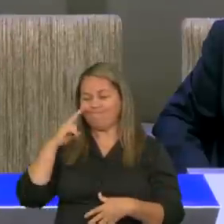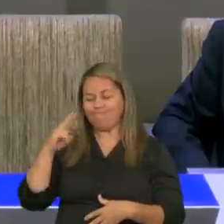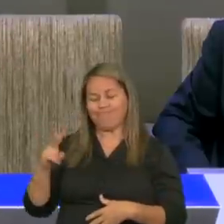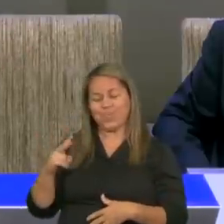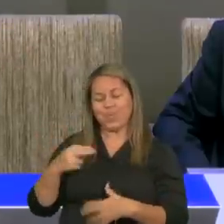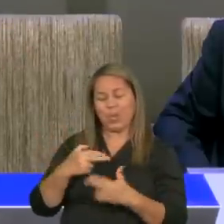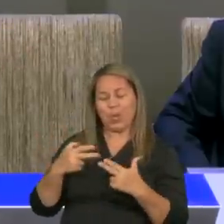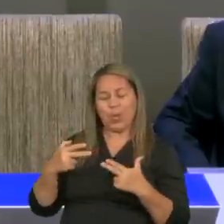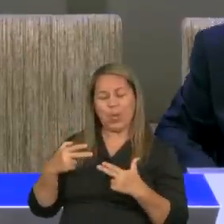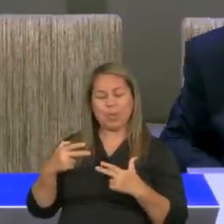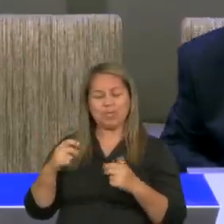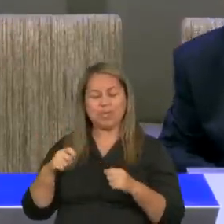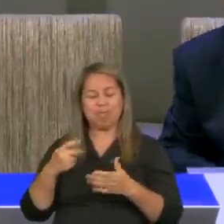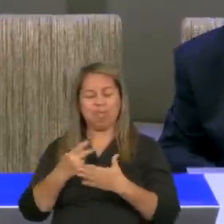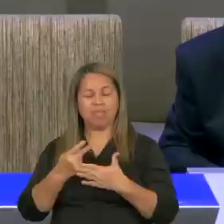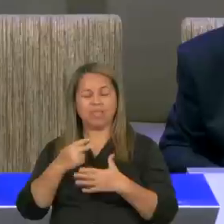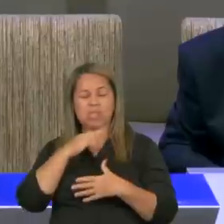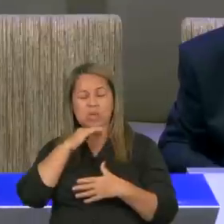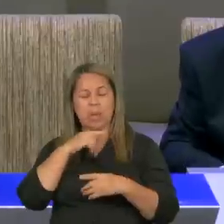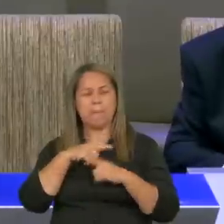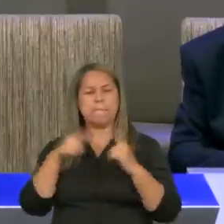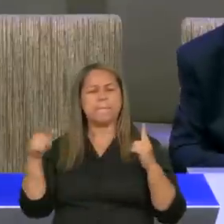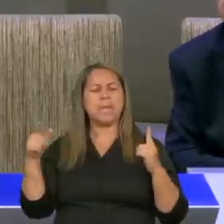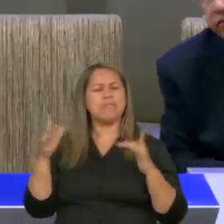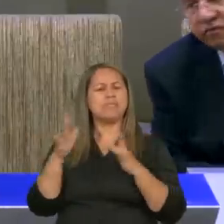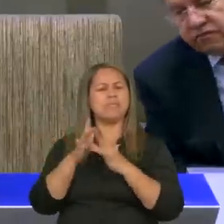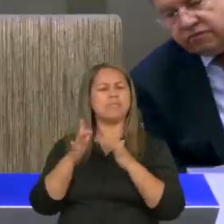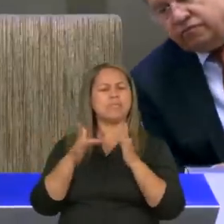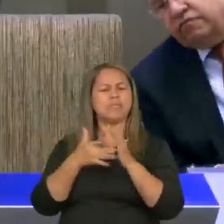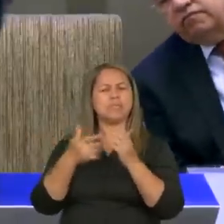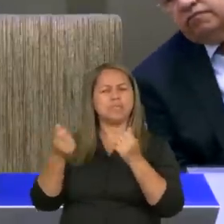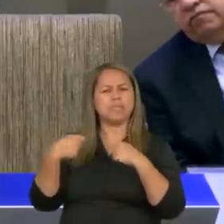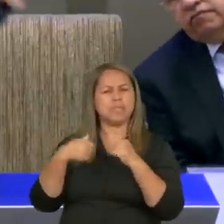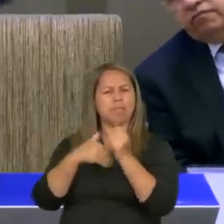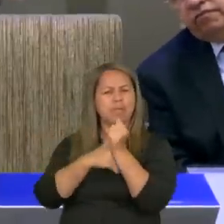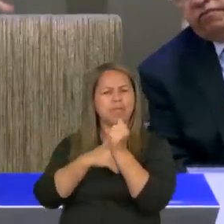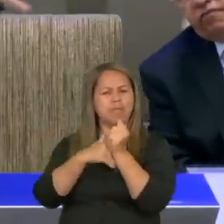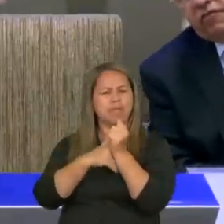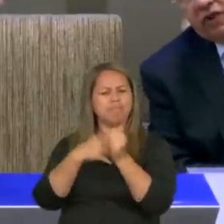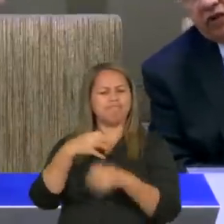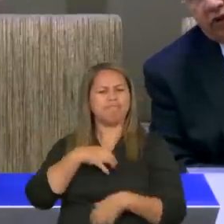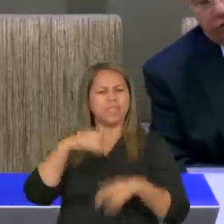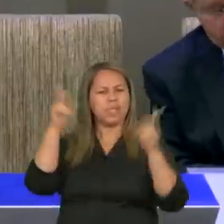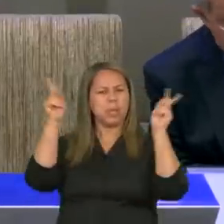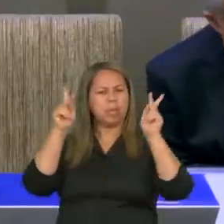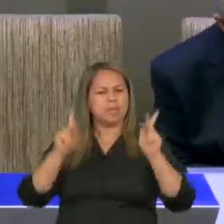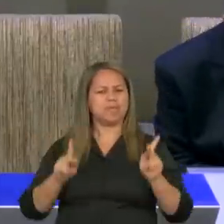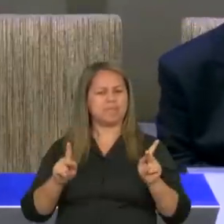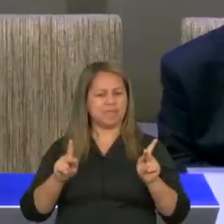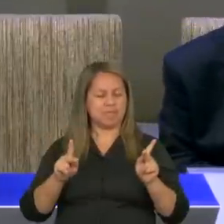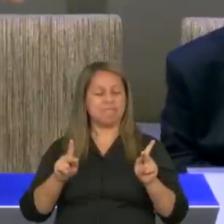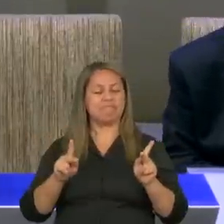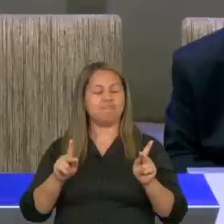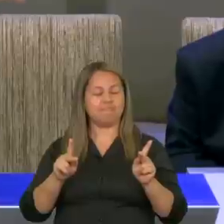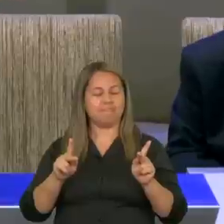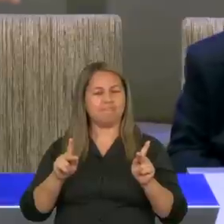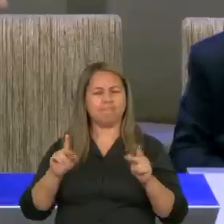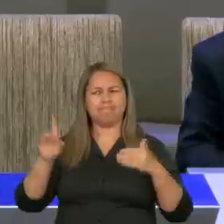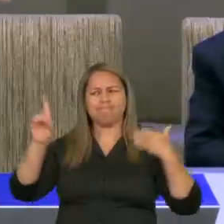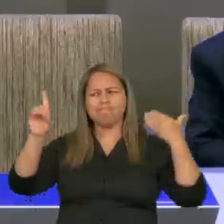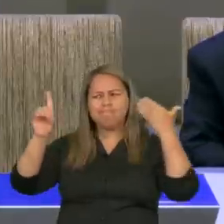mas Jesus, está nos dando, o segredo, da nossa paz, me